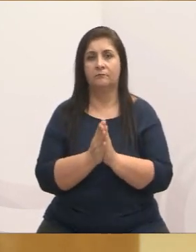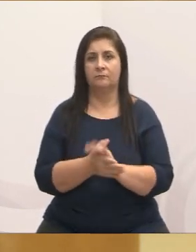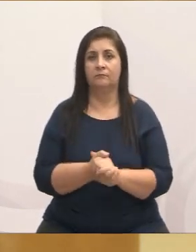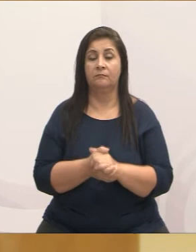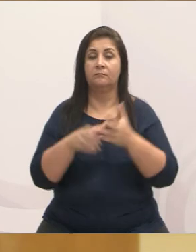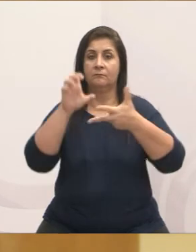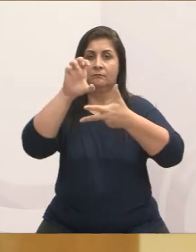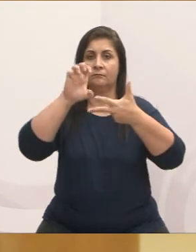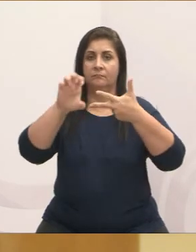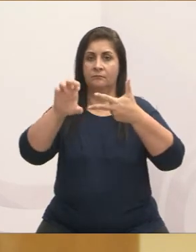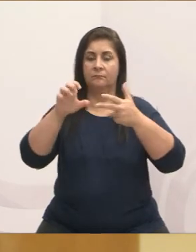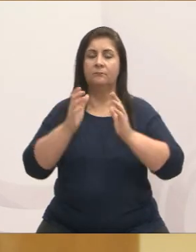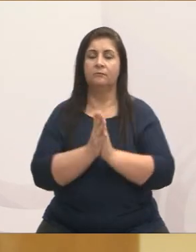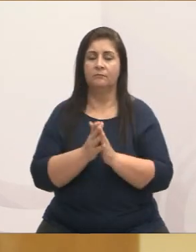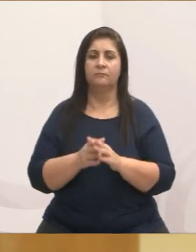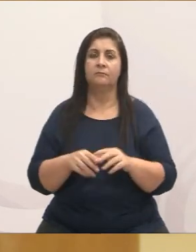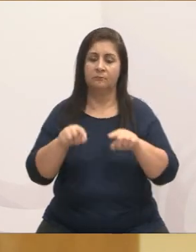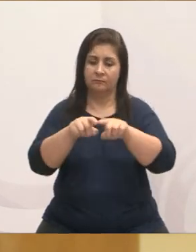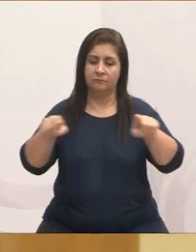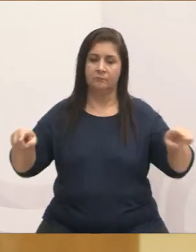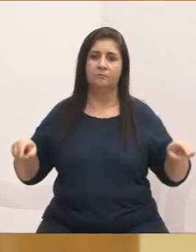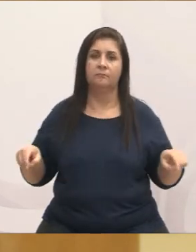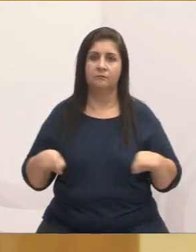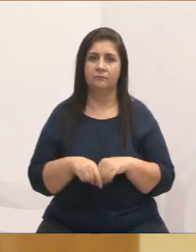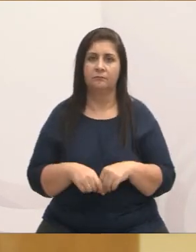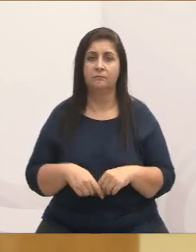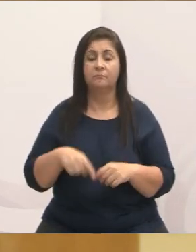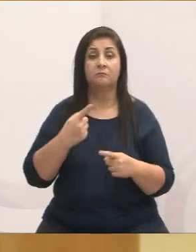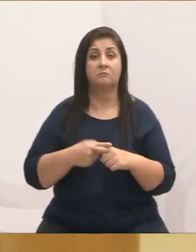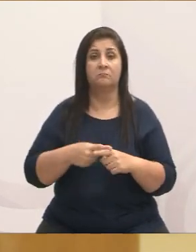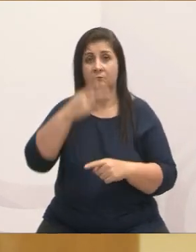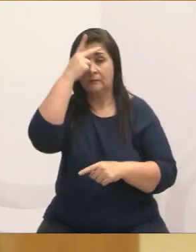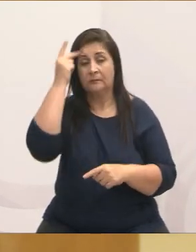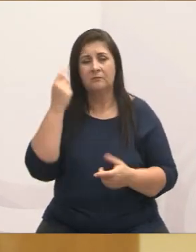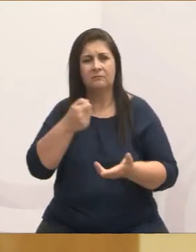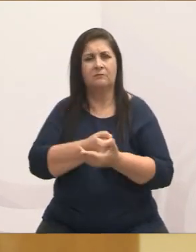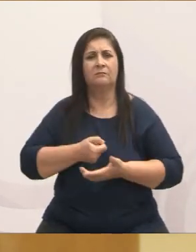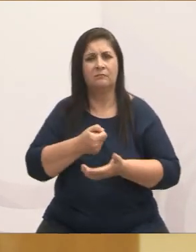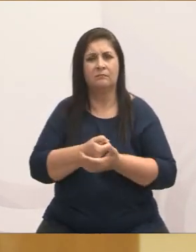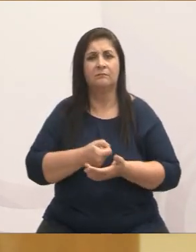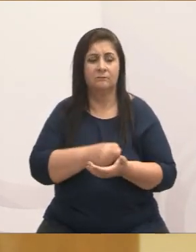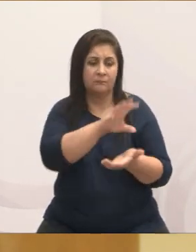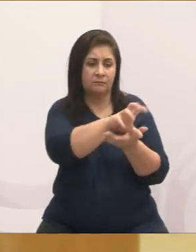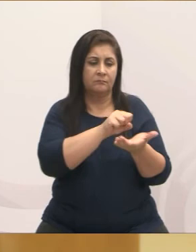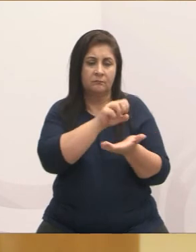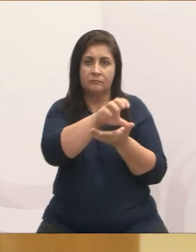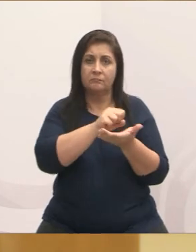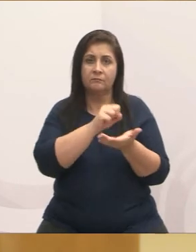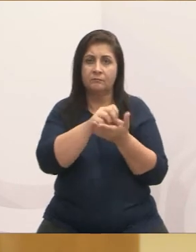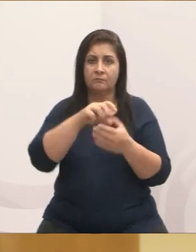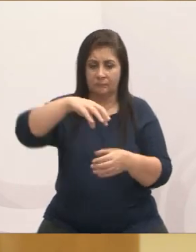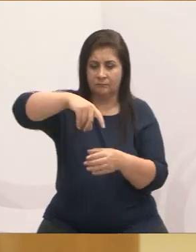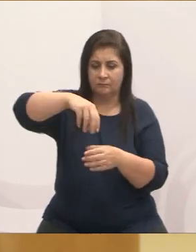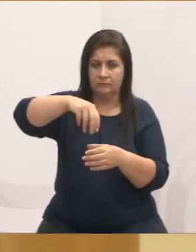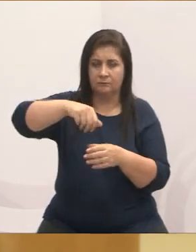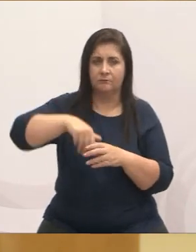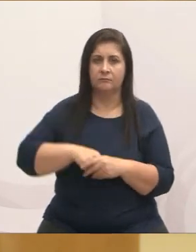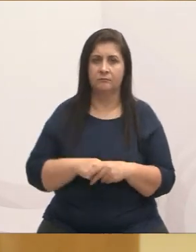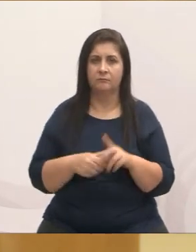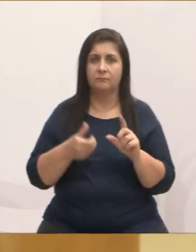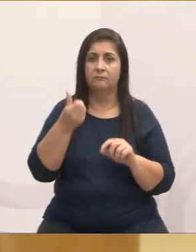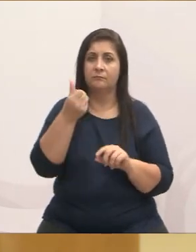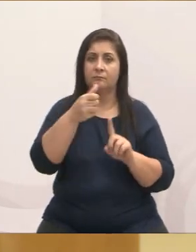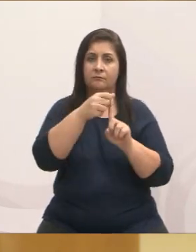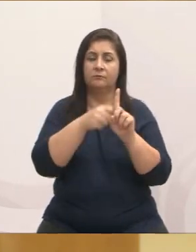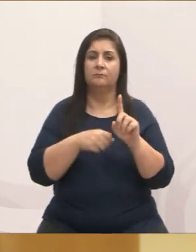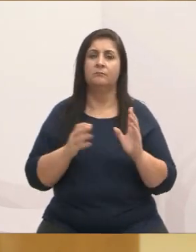o Executivo, por favor, gente, uma sala, porque as pessoas cobram, elas estão recolhendo as tampinhas já faz mais de seis meses. Eu vou agora em São